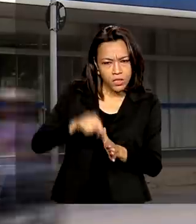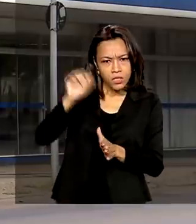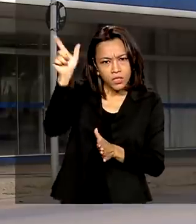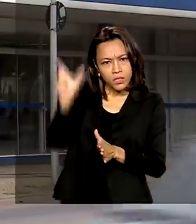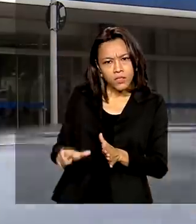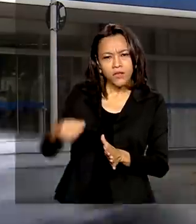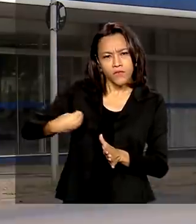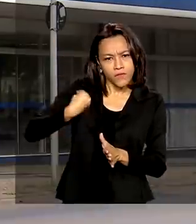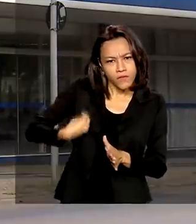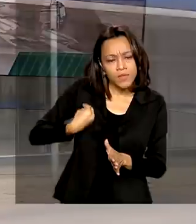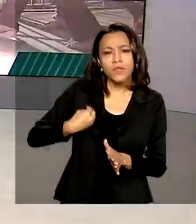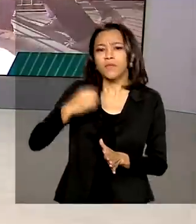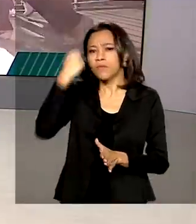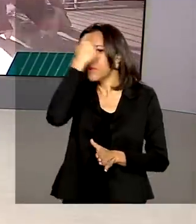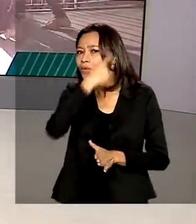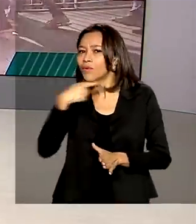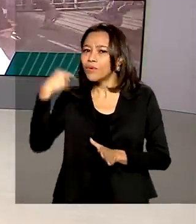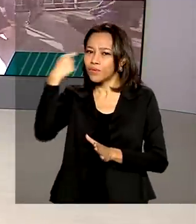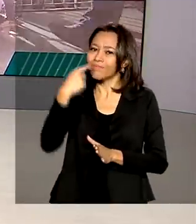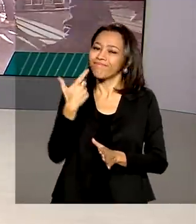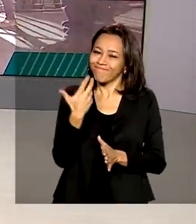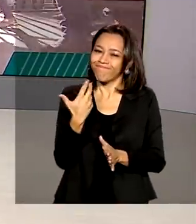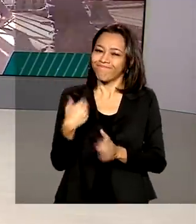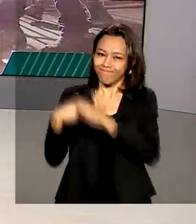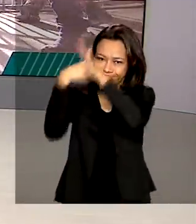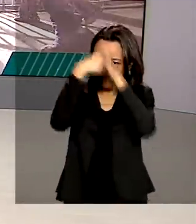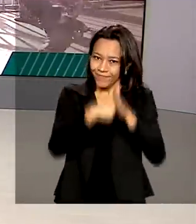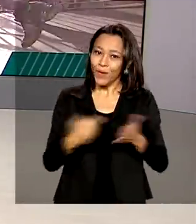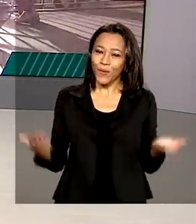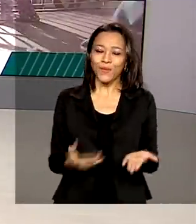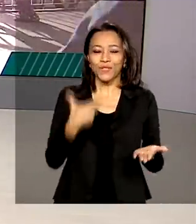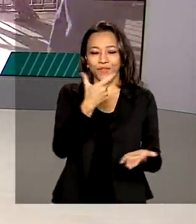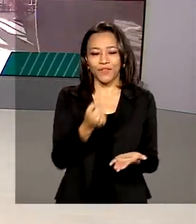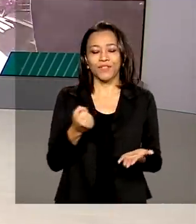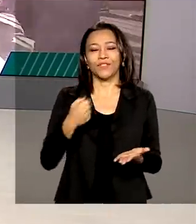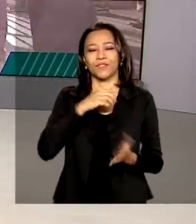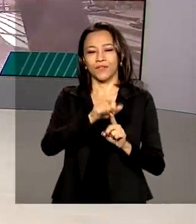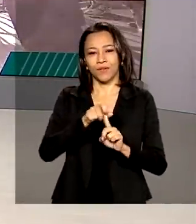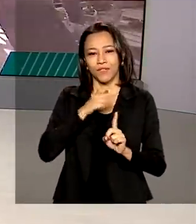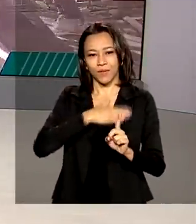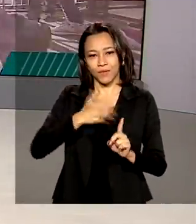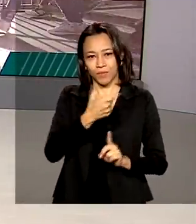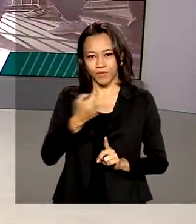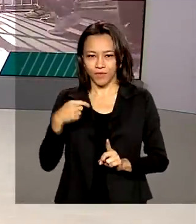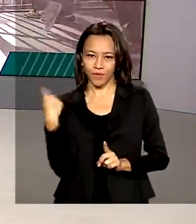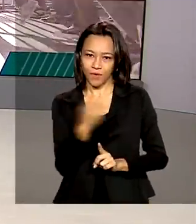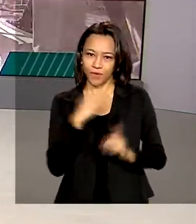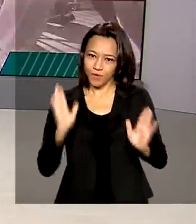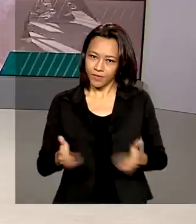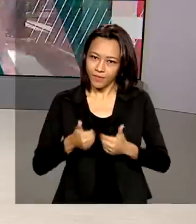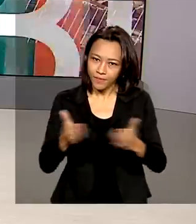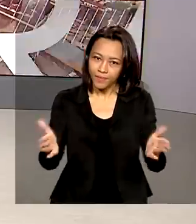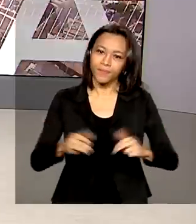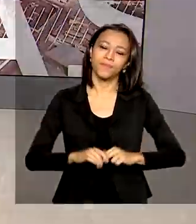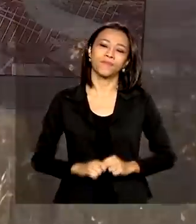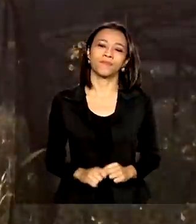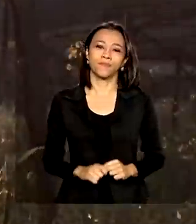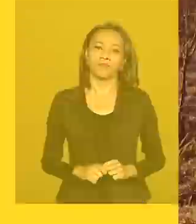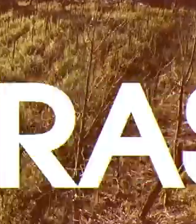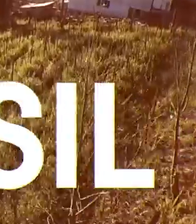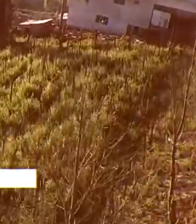biometria facial. Hoje é quinta-feira, 20 de agosto de 2020. O Brasil em Dia começa agora.